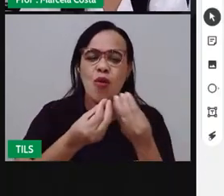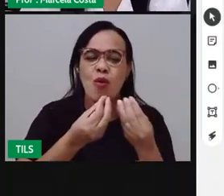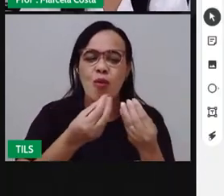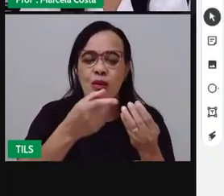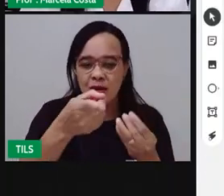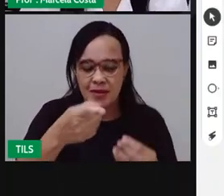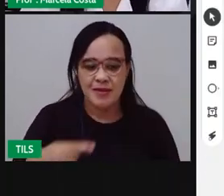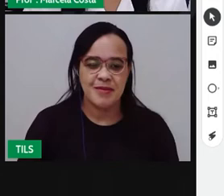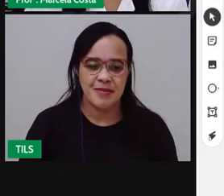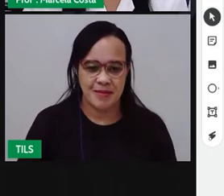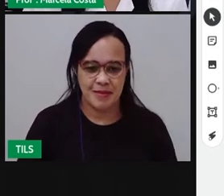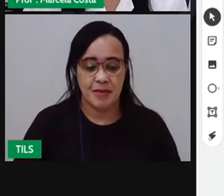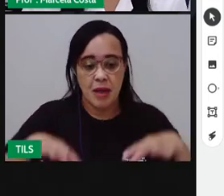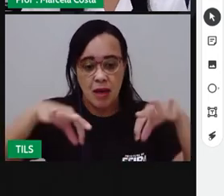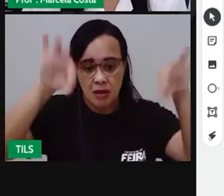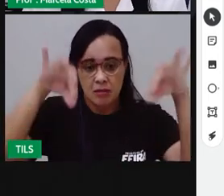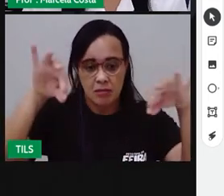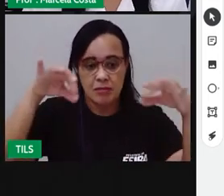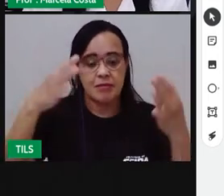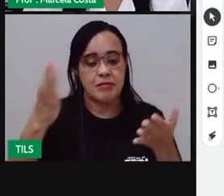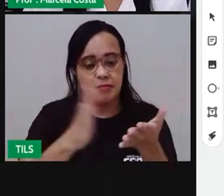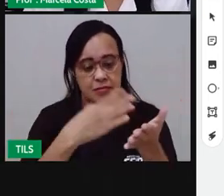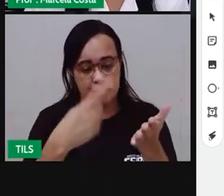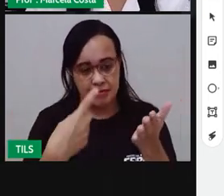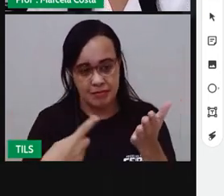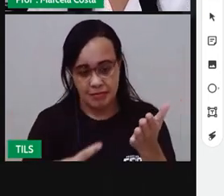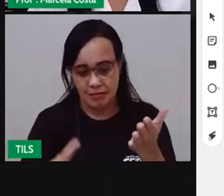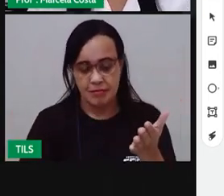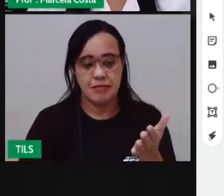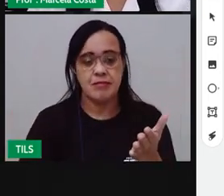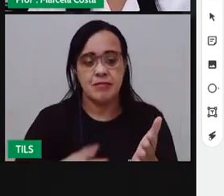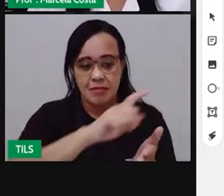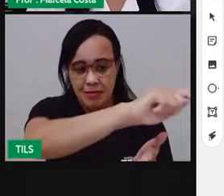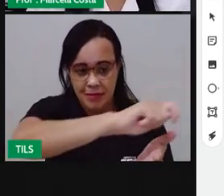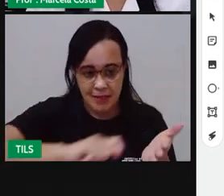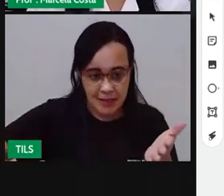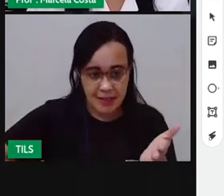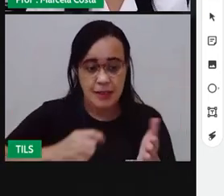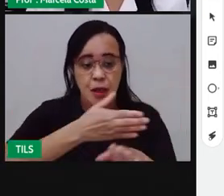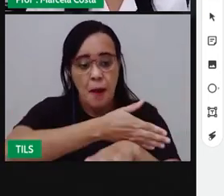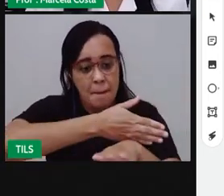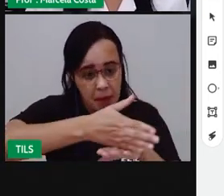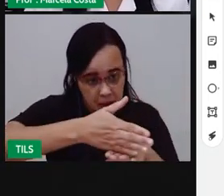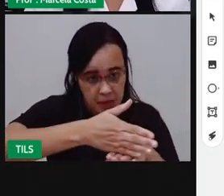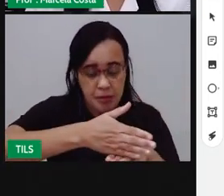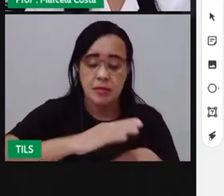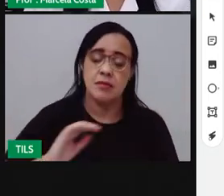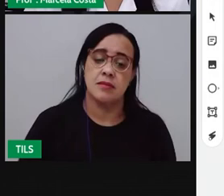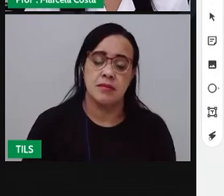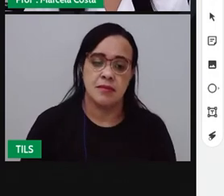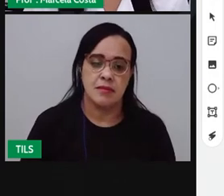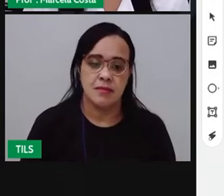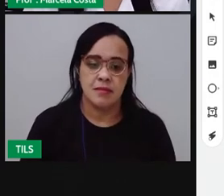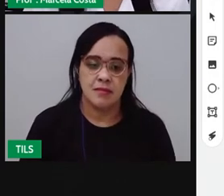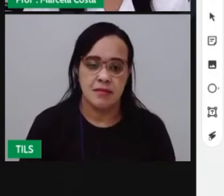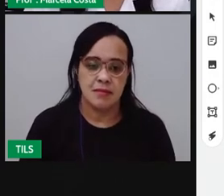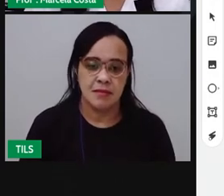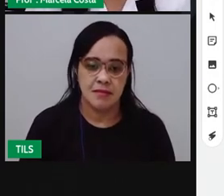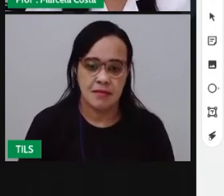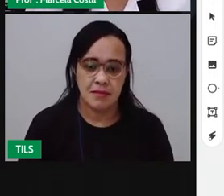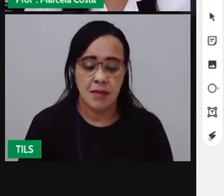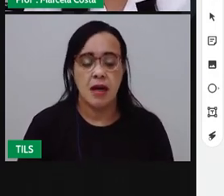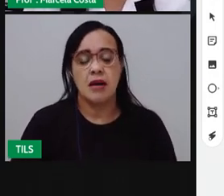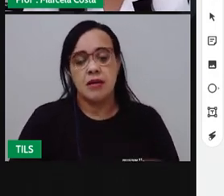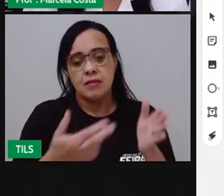Pega aí uma folha no seu caderno, abra aí uma folha em branco e aí você vai